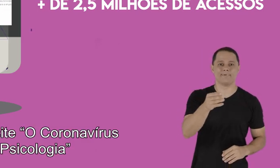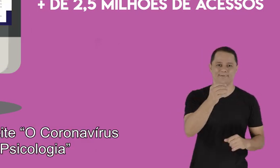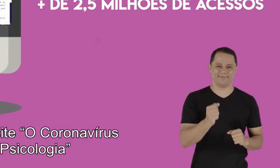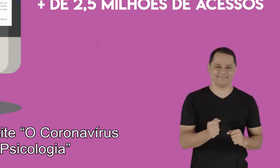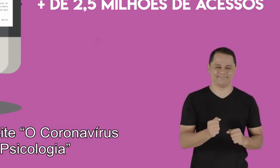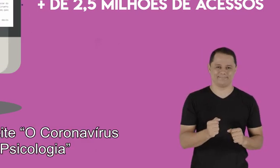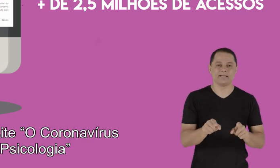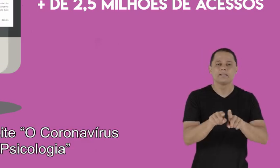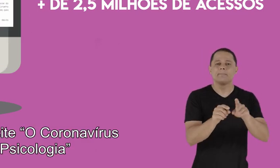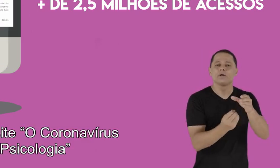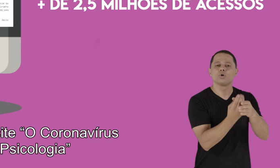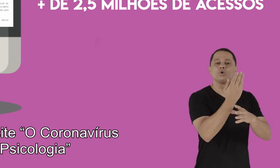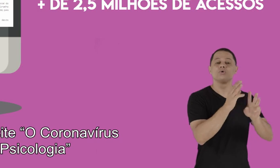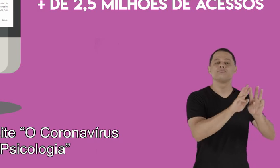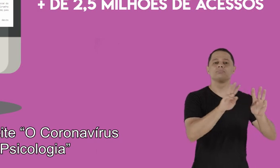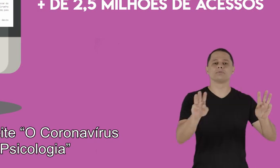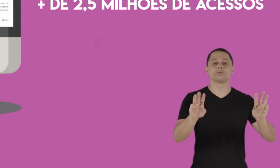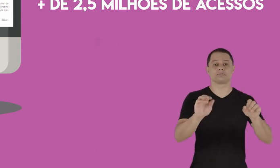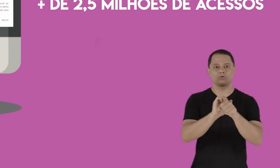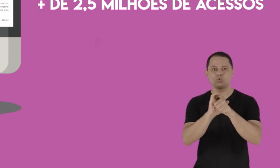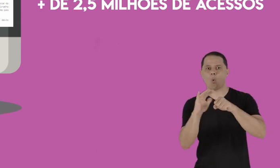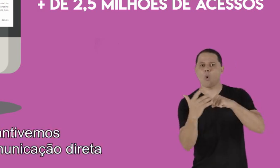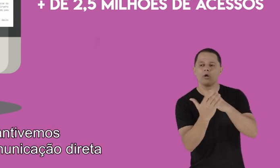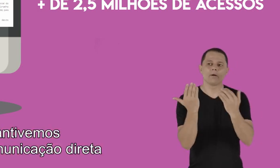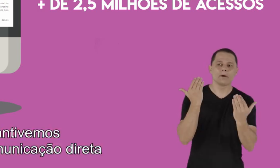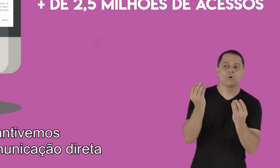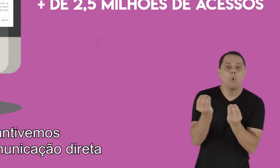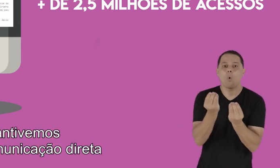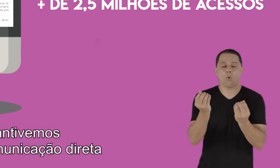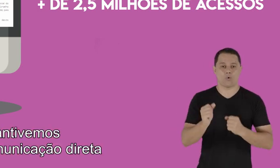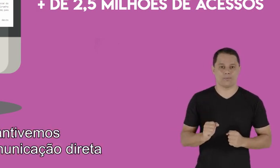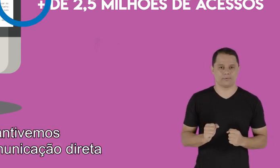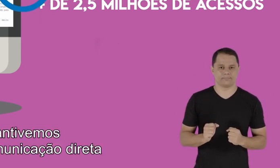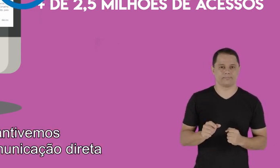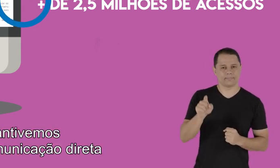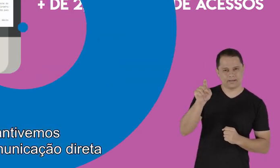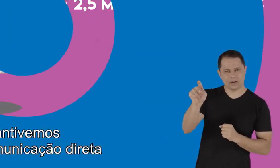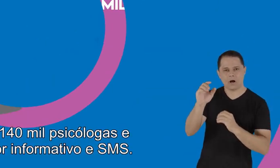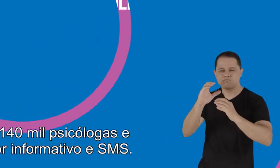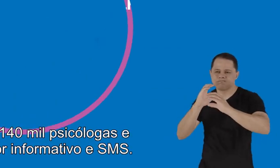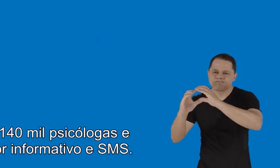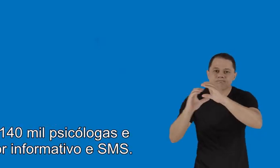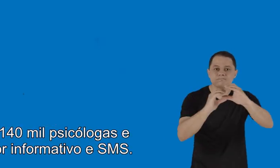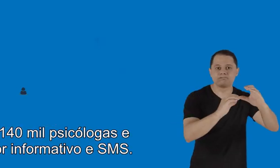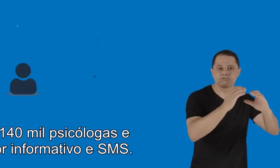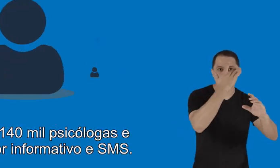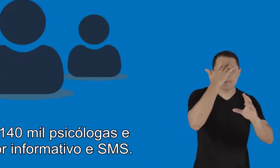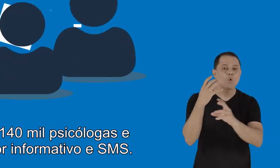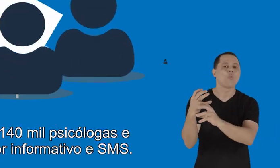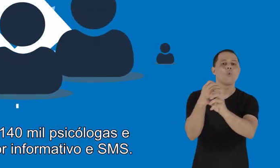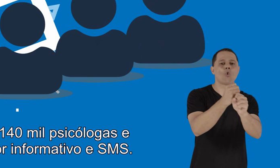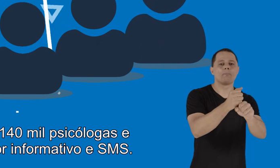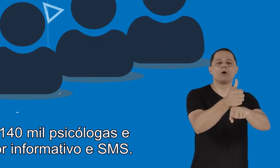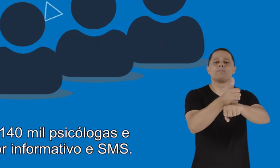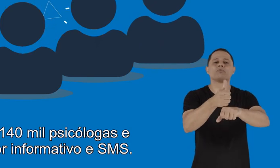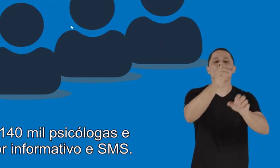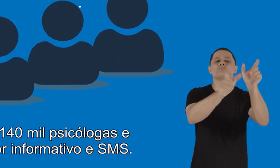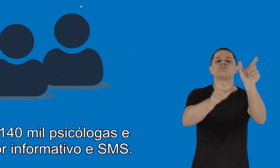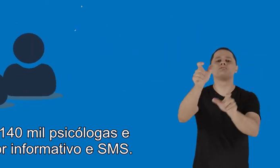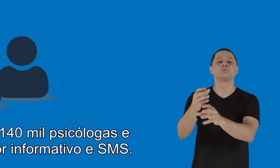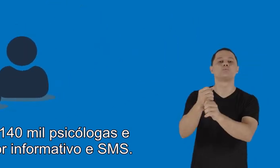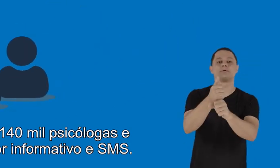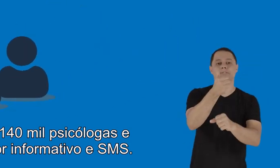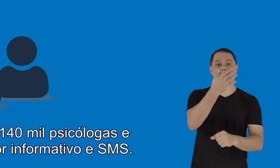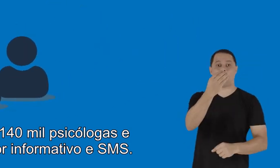site, o Coronavírus e a Psicologia. Mantivemos uma comunicação direta com mais de 140 mil psicólogas e